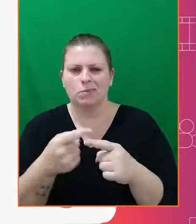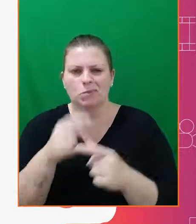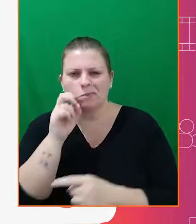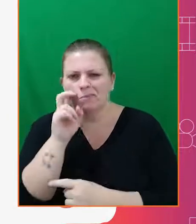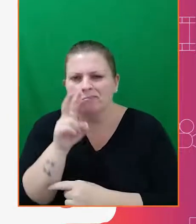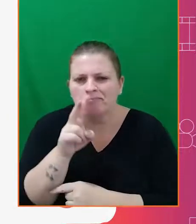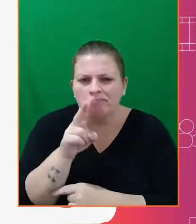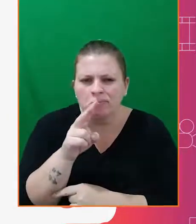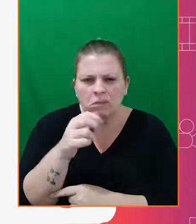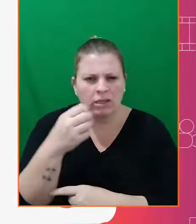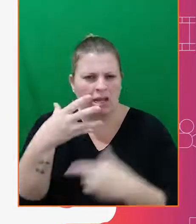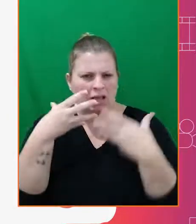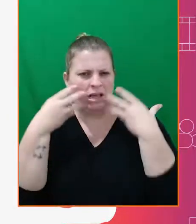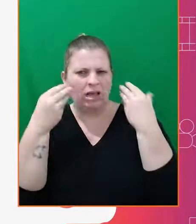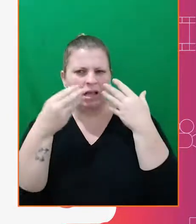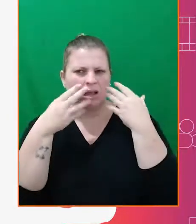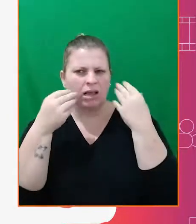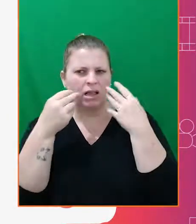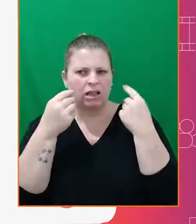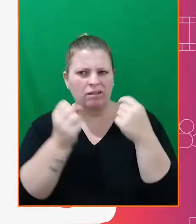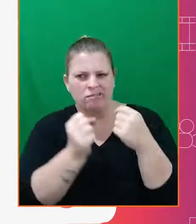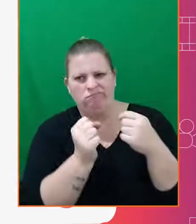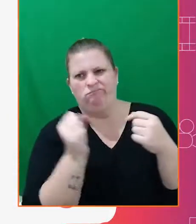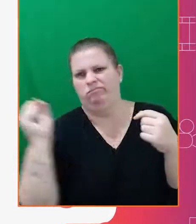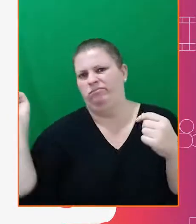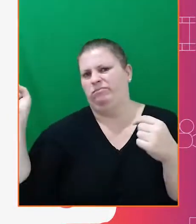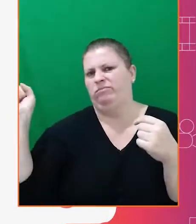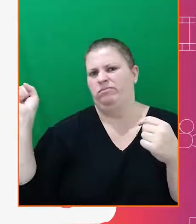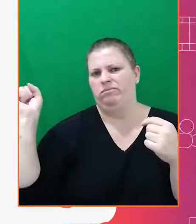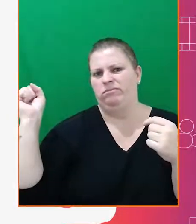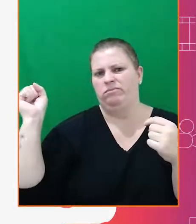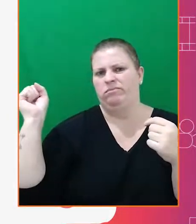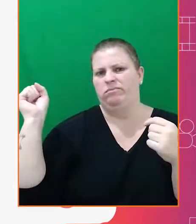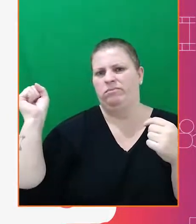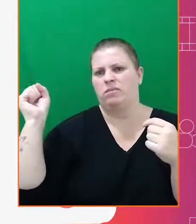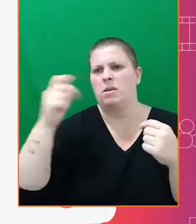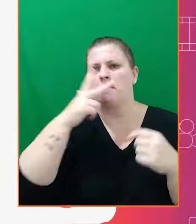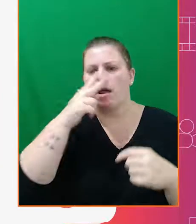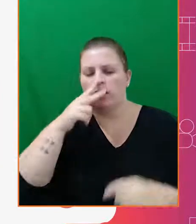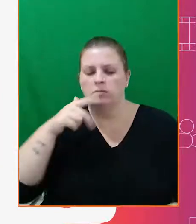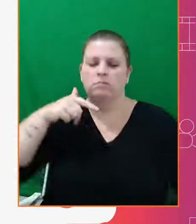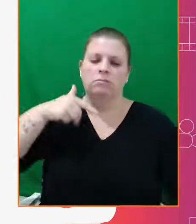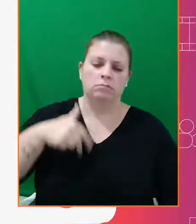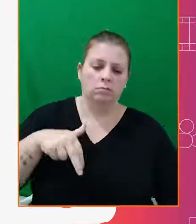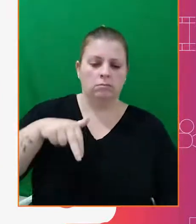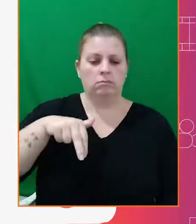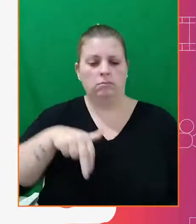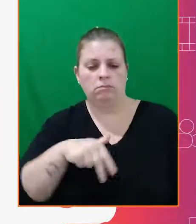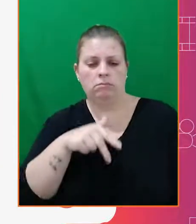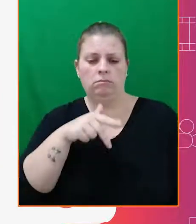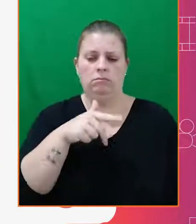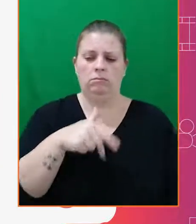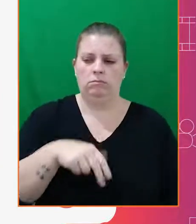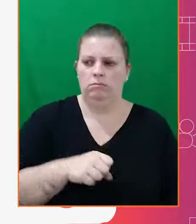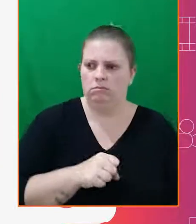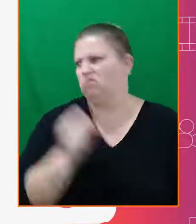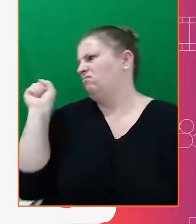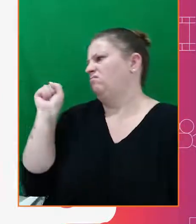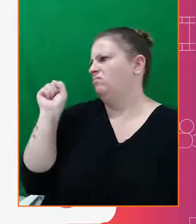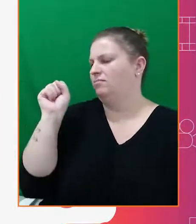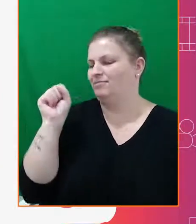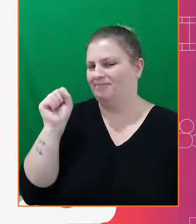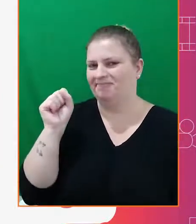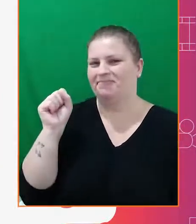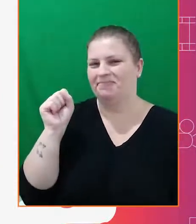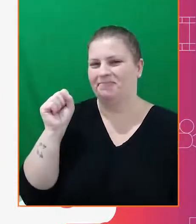impressão de que o gato que está fazendo a ação estava apenas caminhando e resolveu bater no outro.